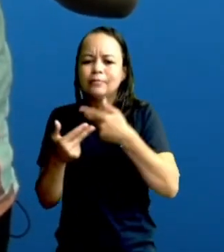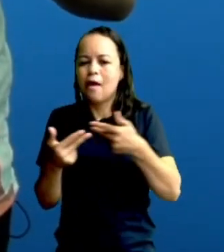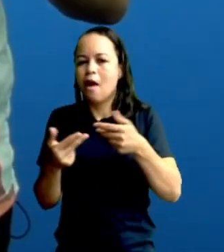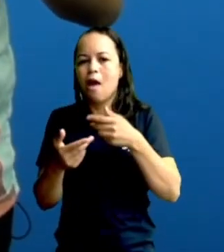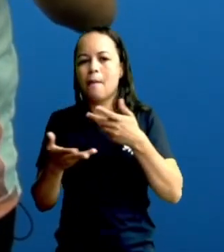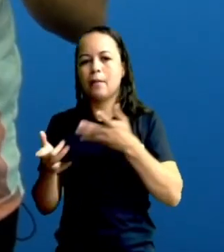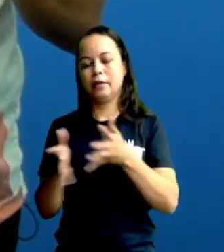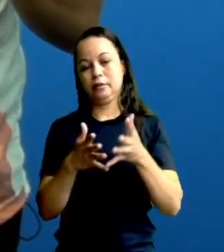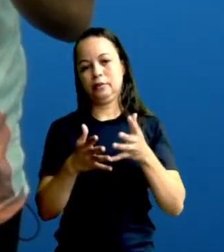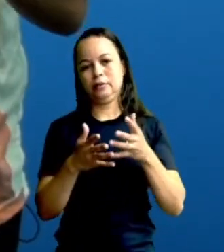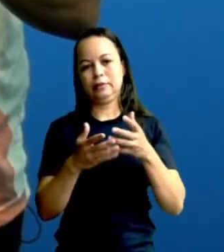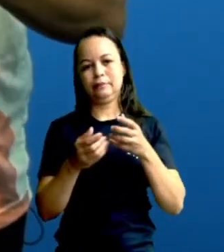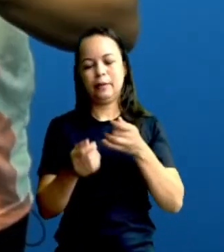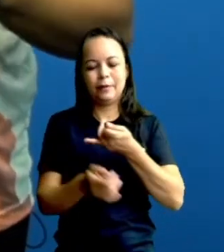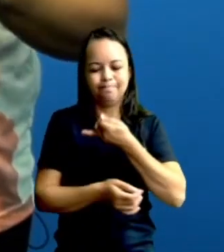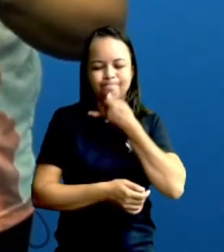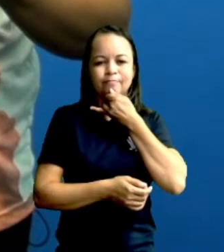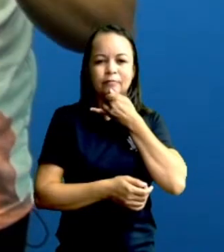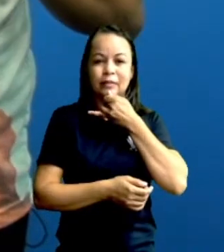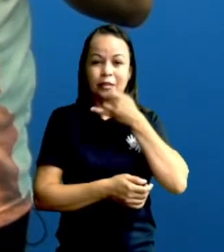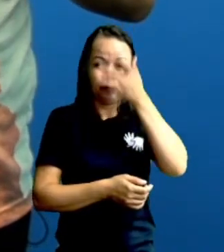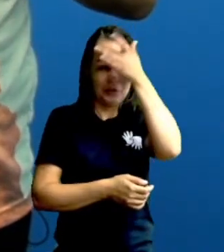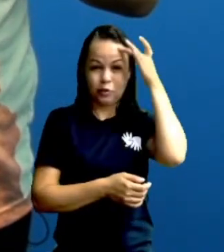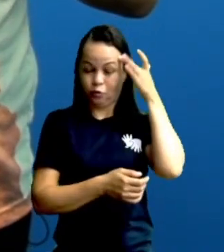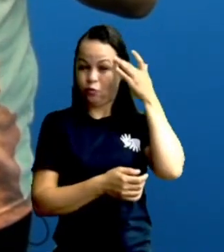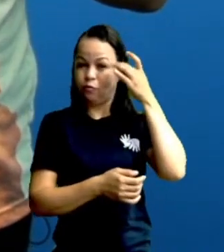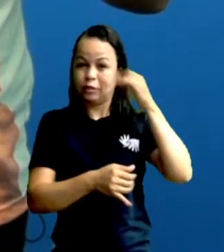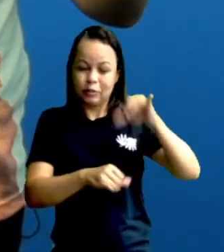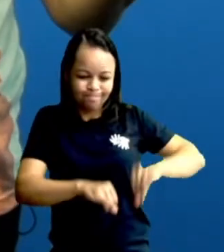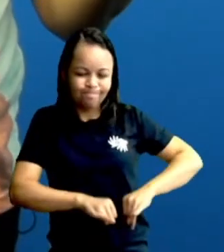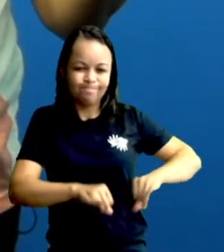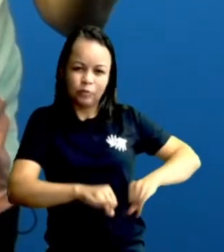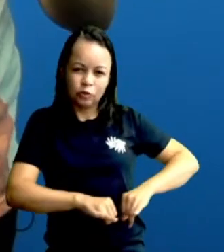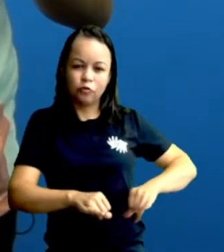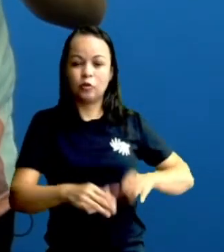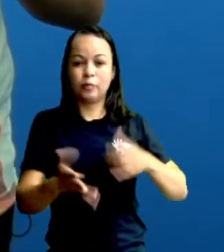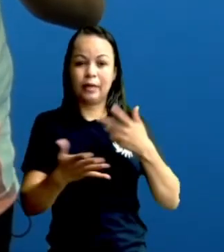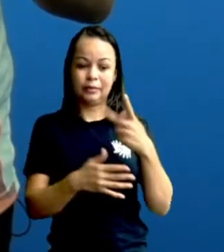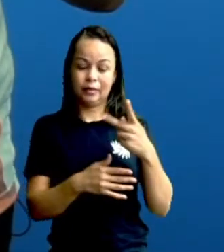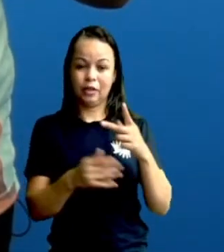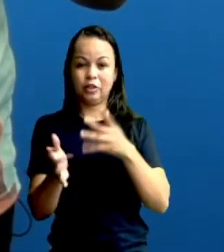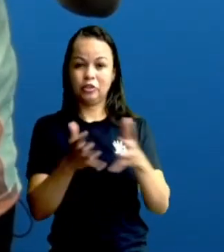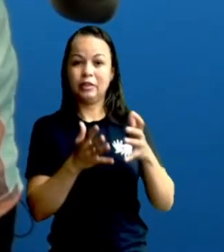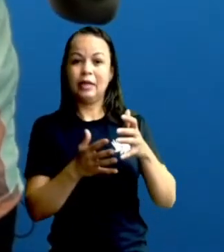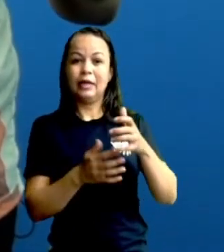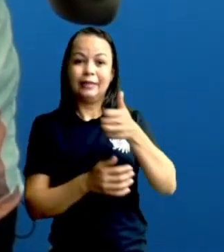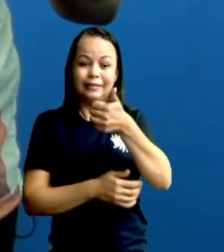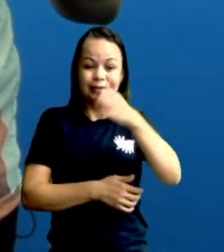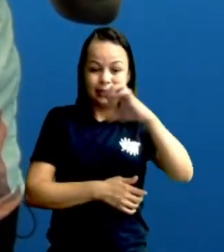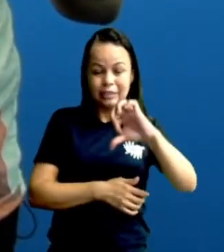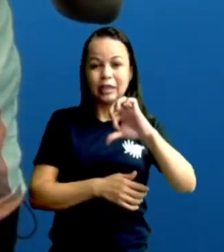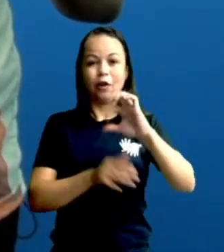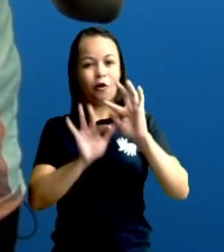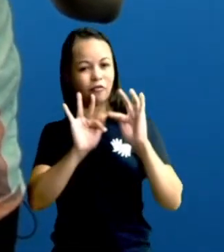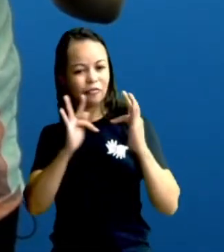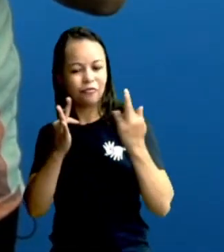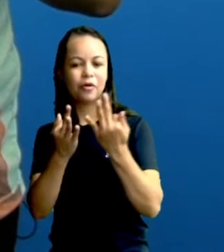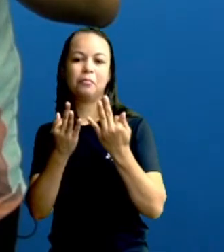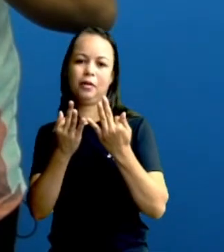dirá. Agora, para quem sofreu esse problema, ou seja, para essas 18 famílias, melhor, para essas 19 famílias,